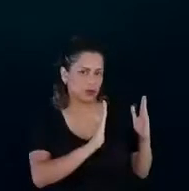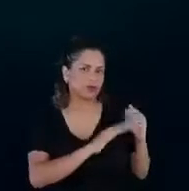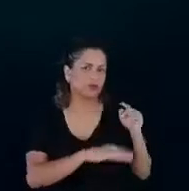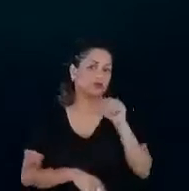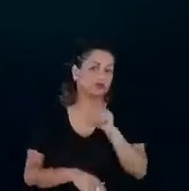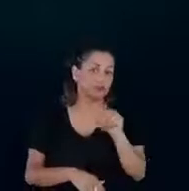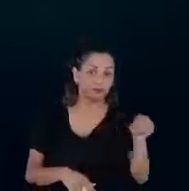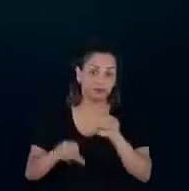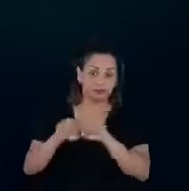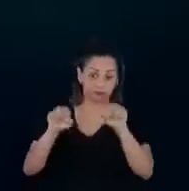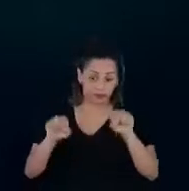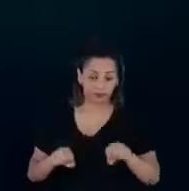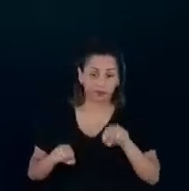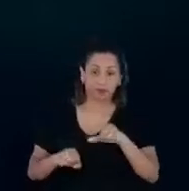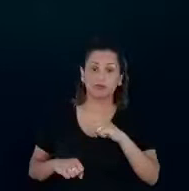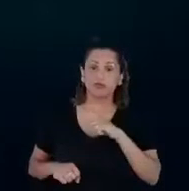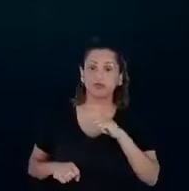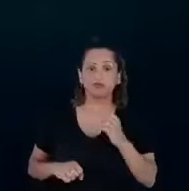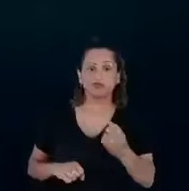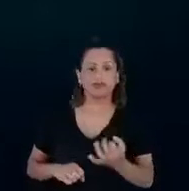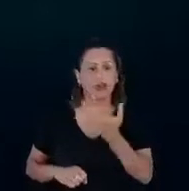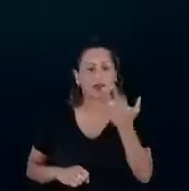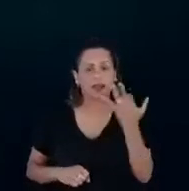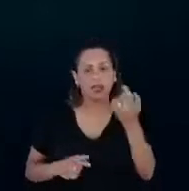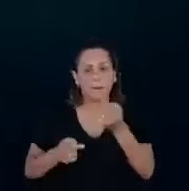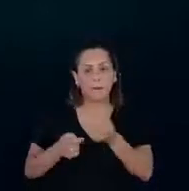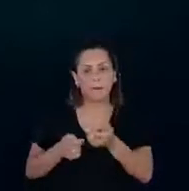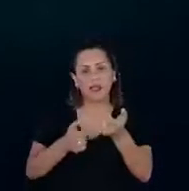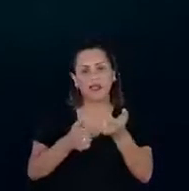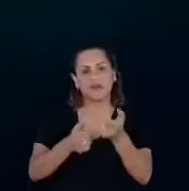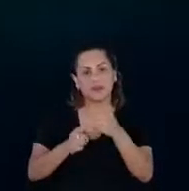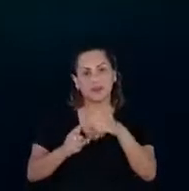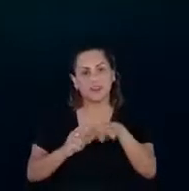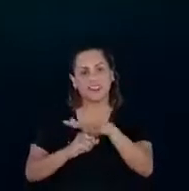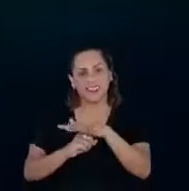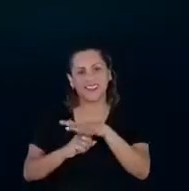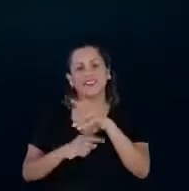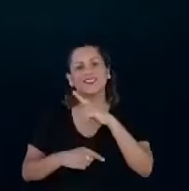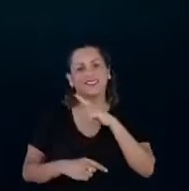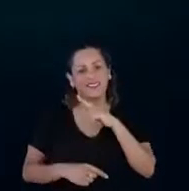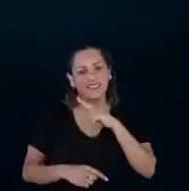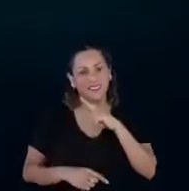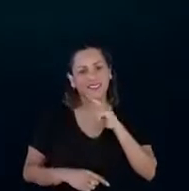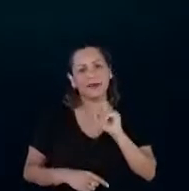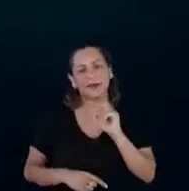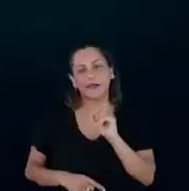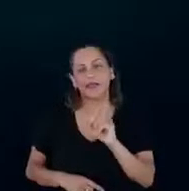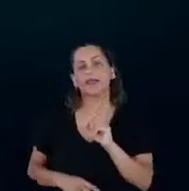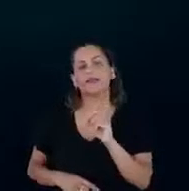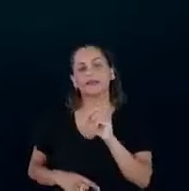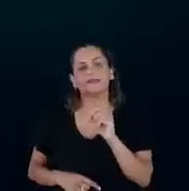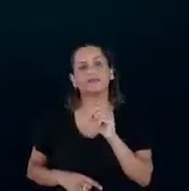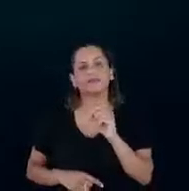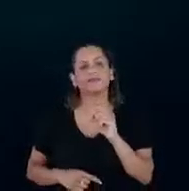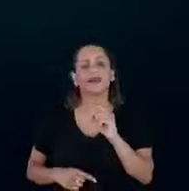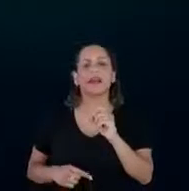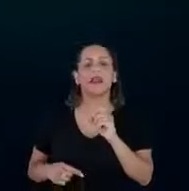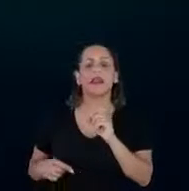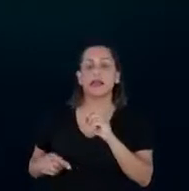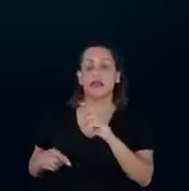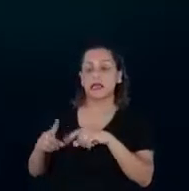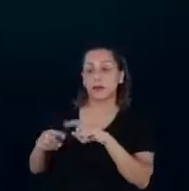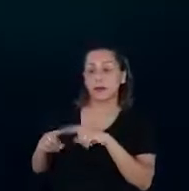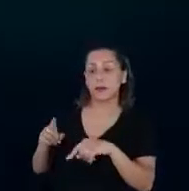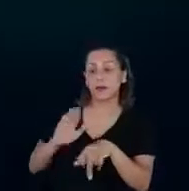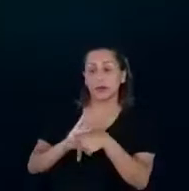a gente vai dar uma série de benefícios hoje para a sociedade que adquire o equipamento com selo Procel, ele vai